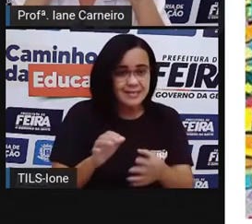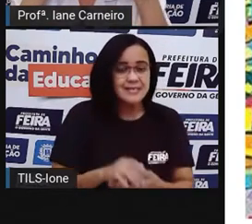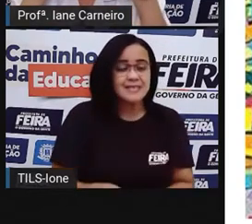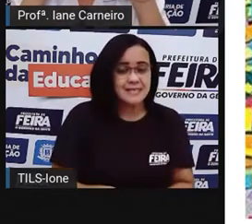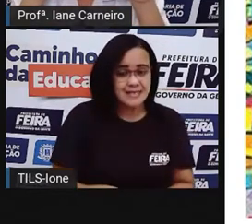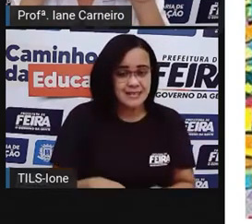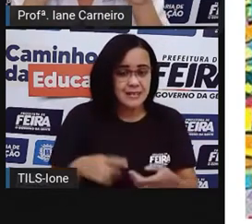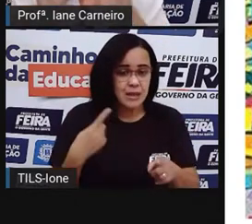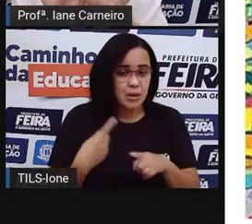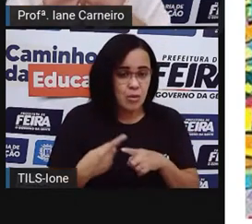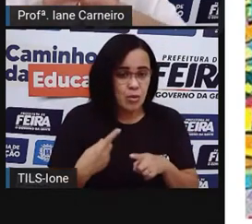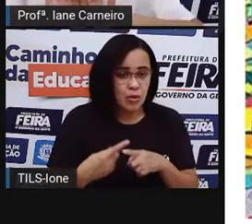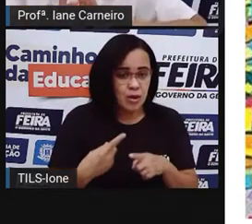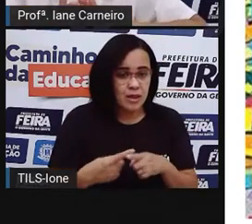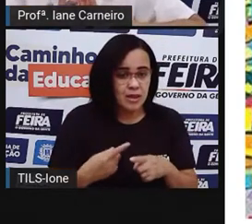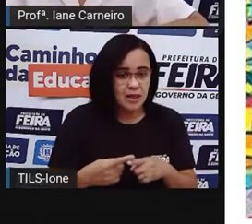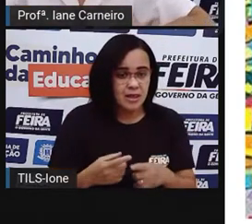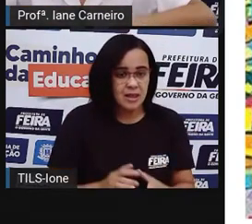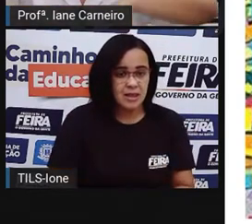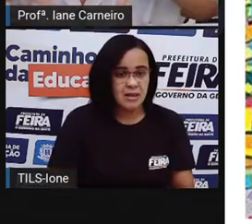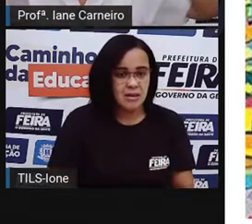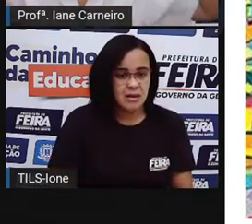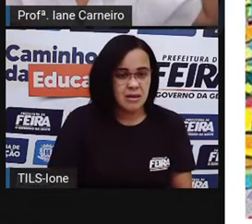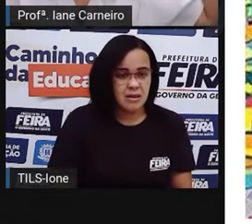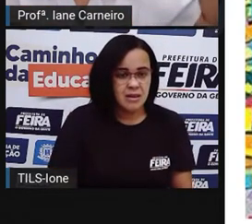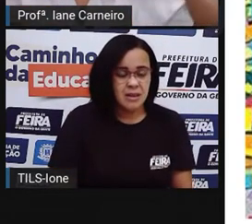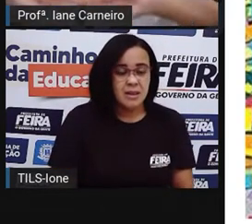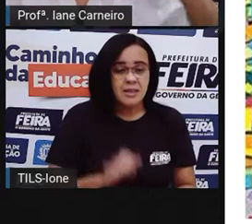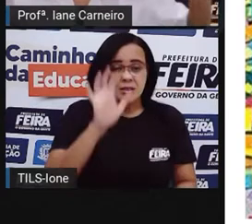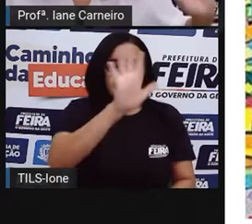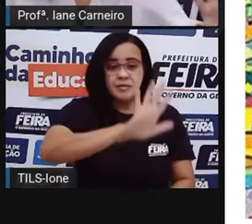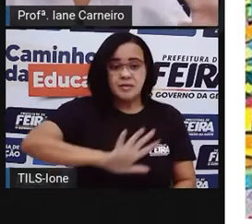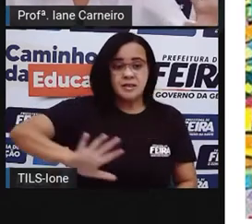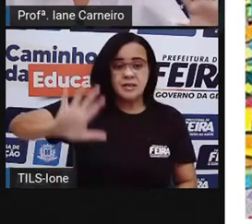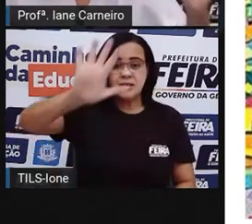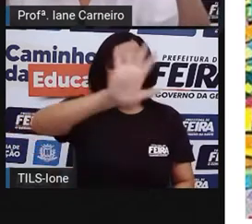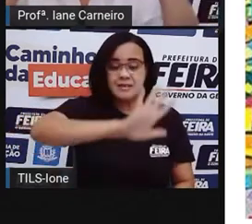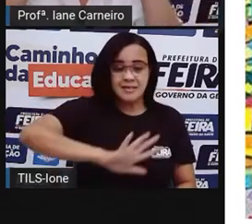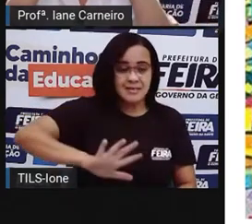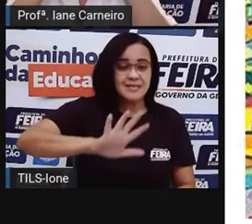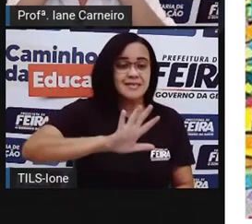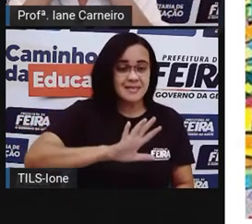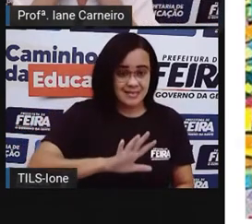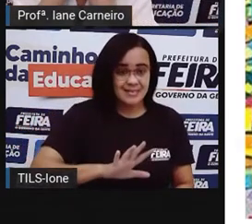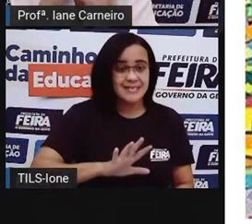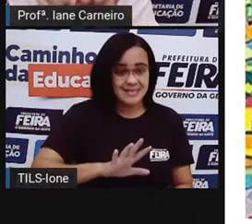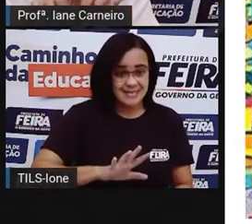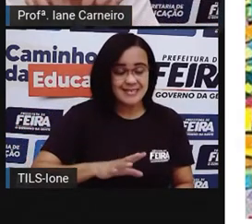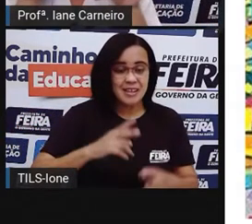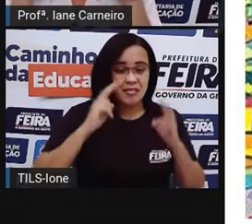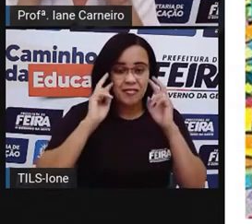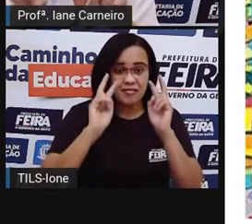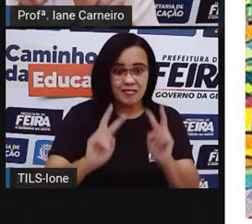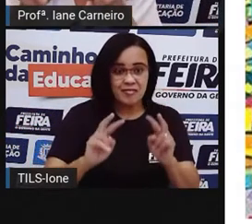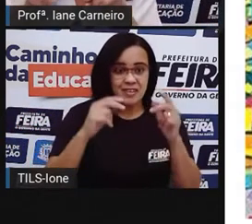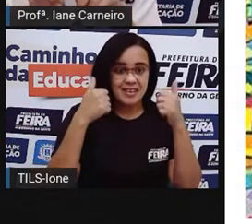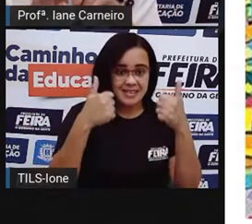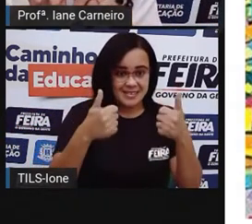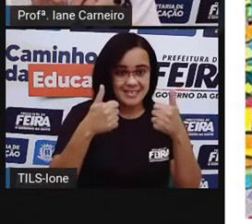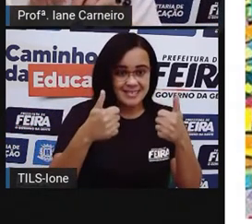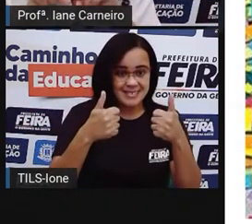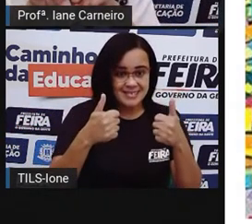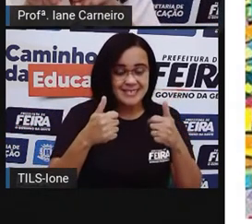aí a visibilidade, né? A visão do mosaico, né? Então, se a gente colocar eles com um